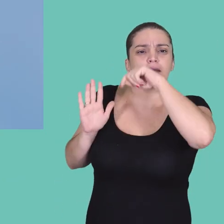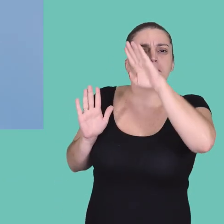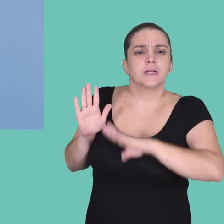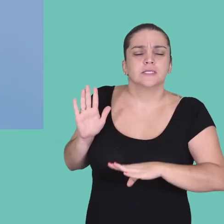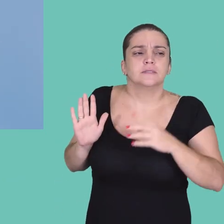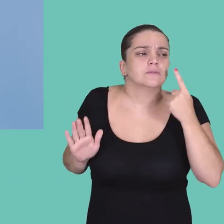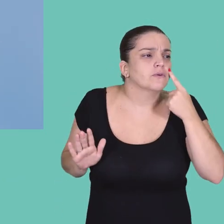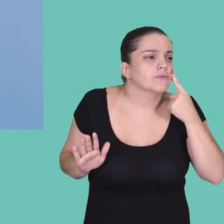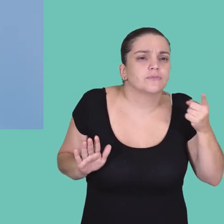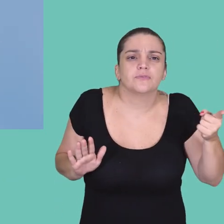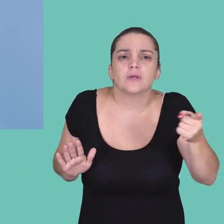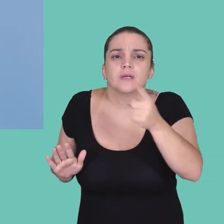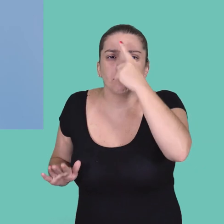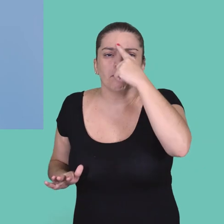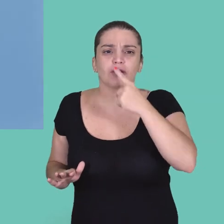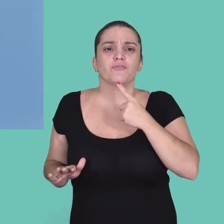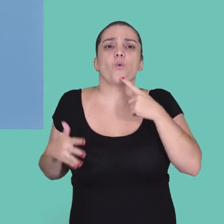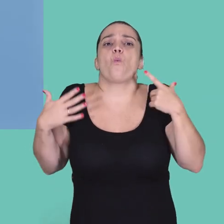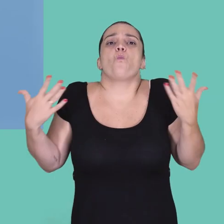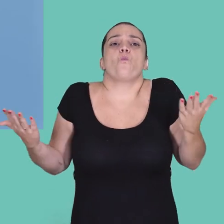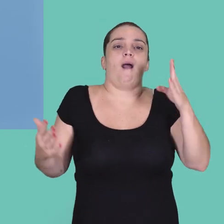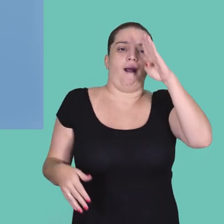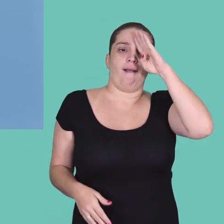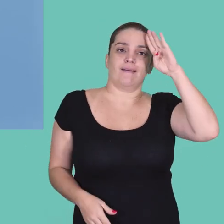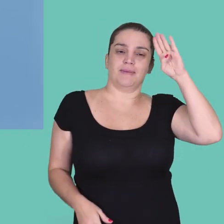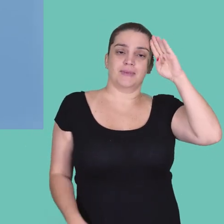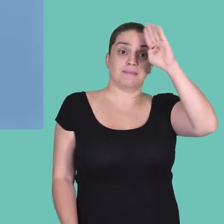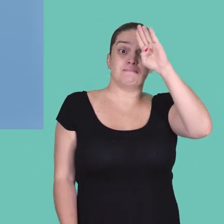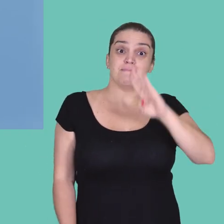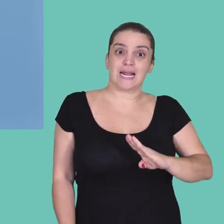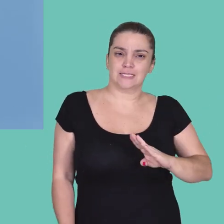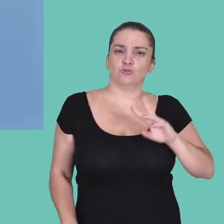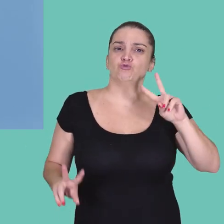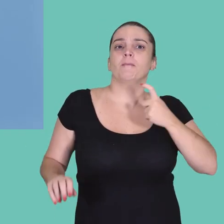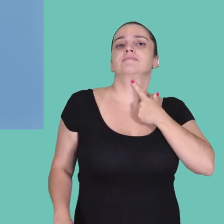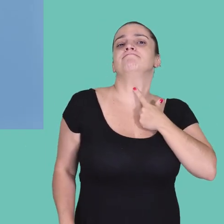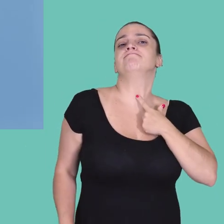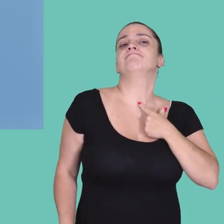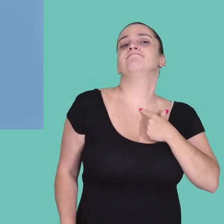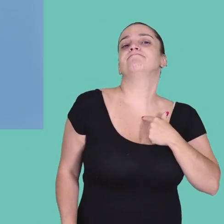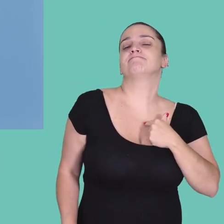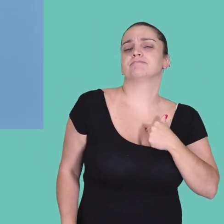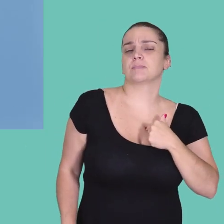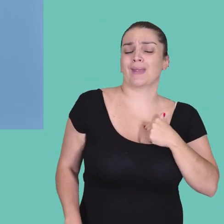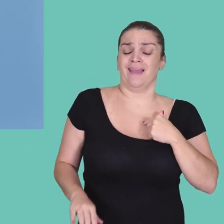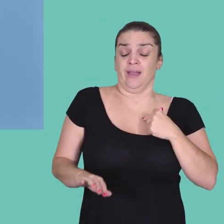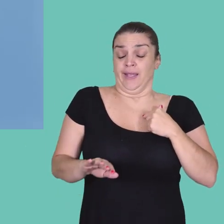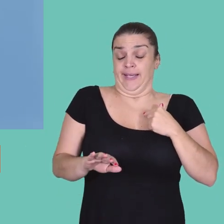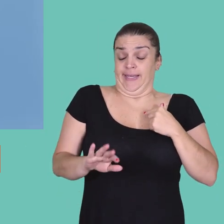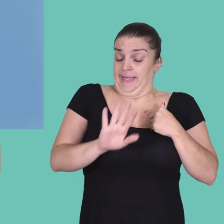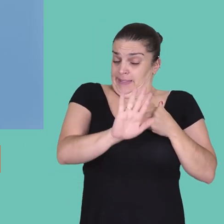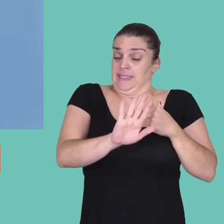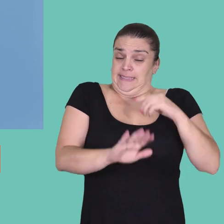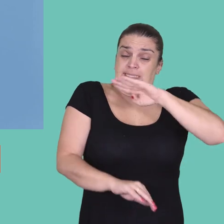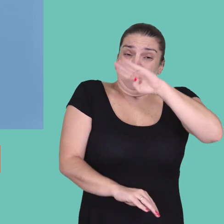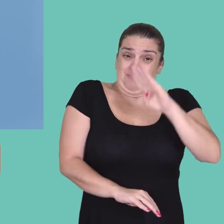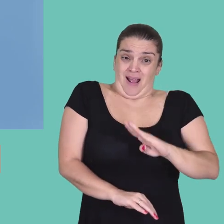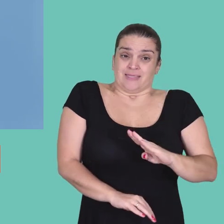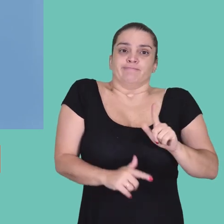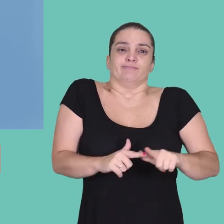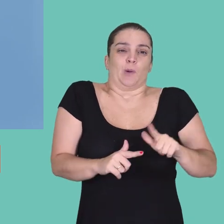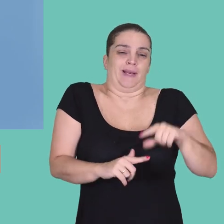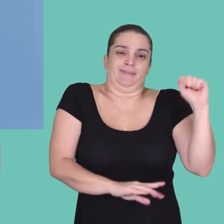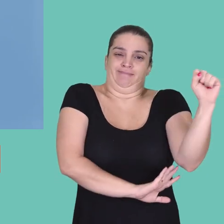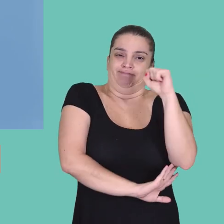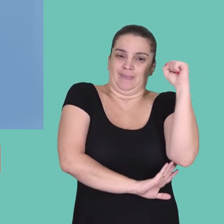repetindo ele no Brasil para tentar entender qual é o perfil da academia brasileira nesse quesito de ambição. Mas o Brasil tem um problema